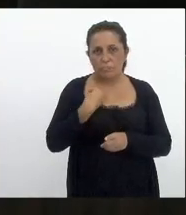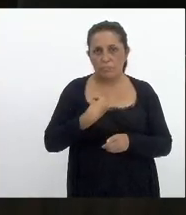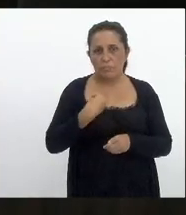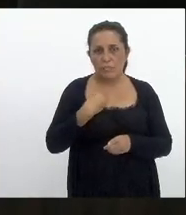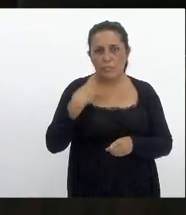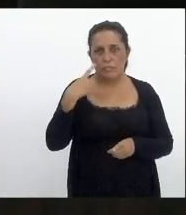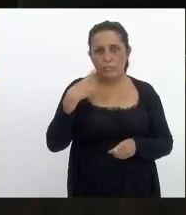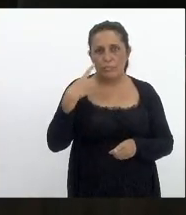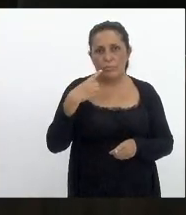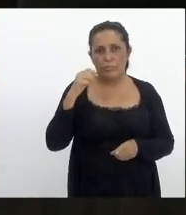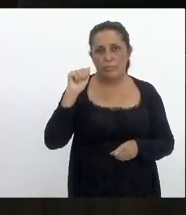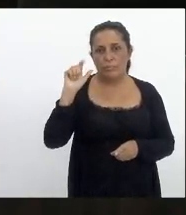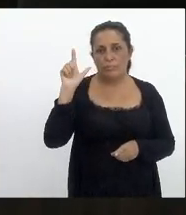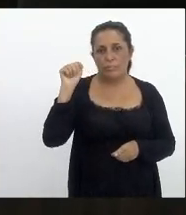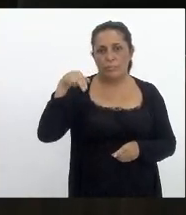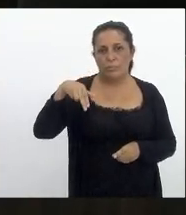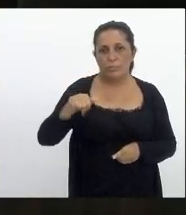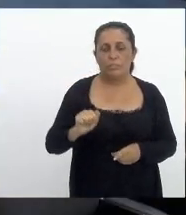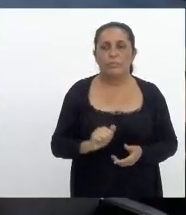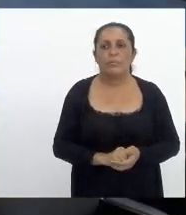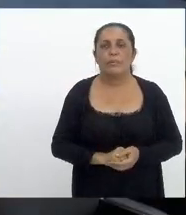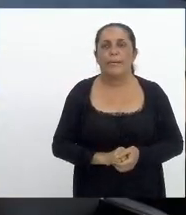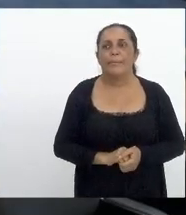deputada Alana Passos